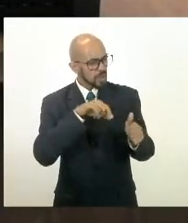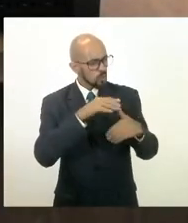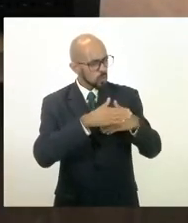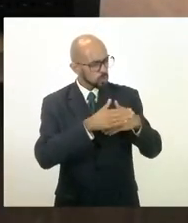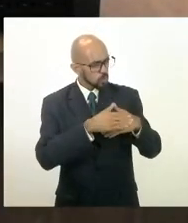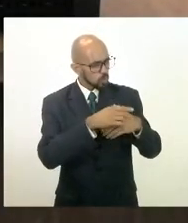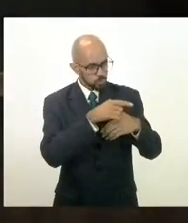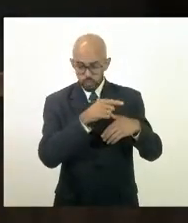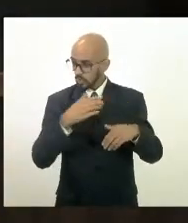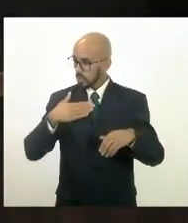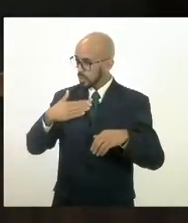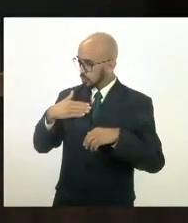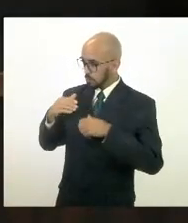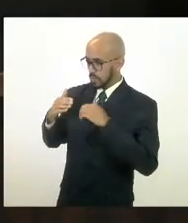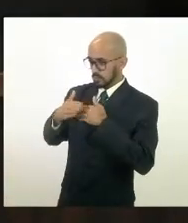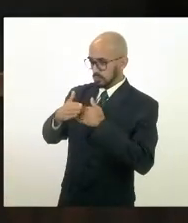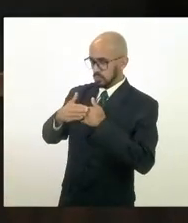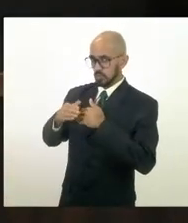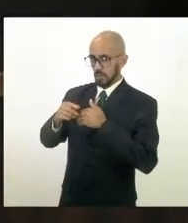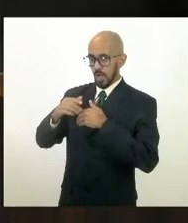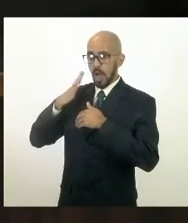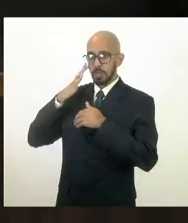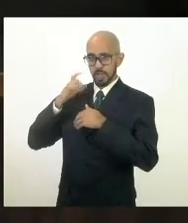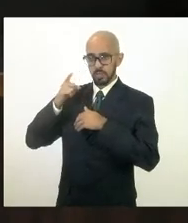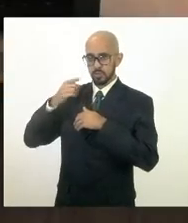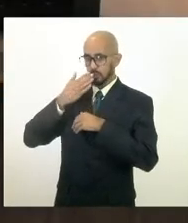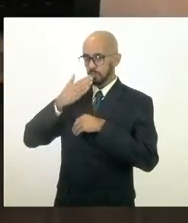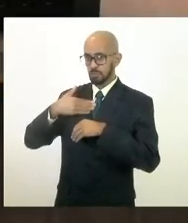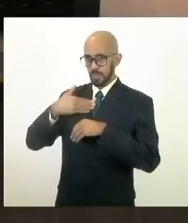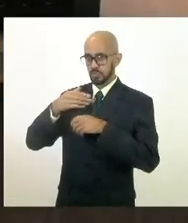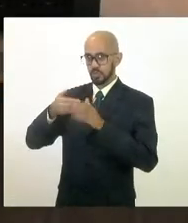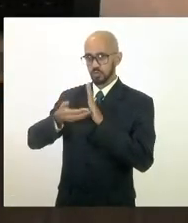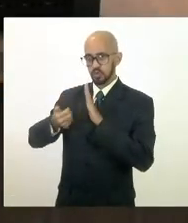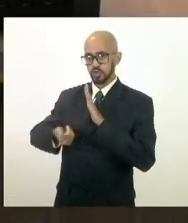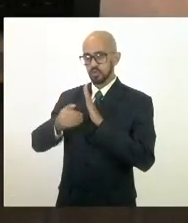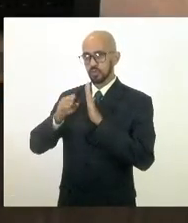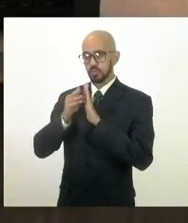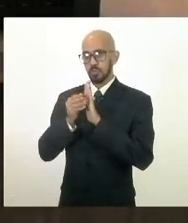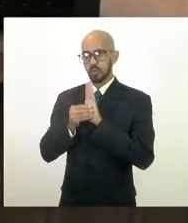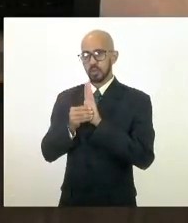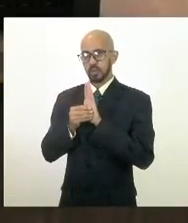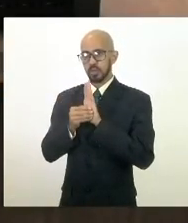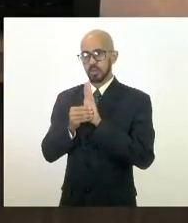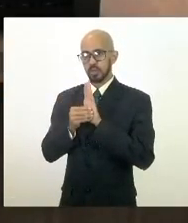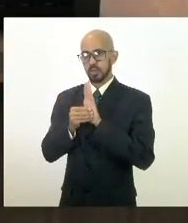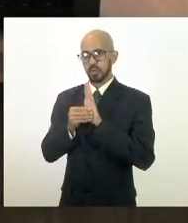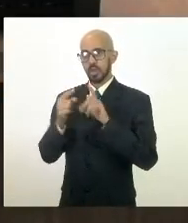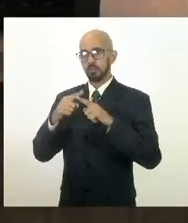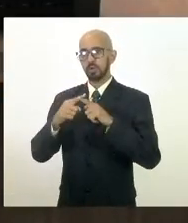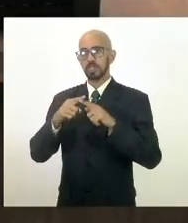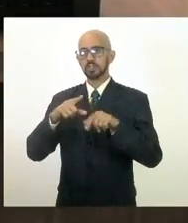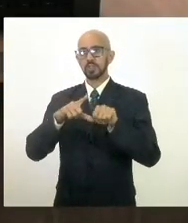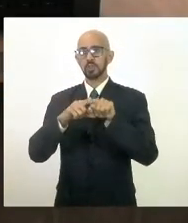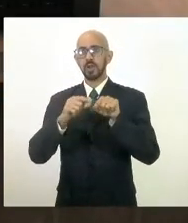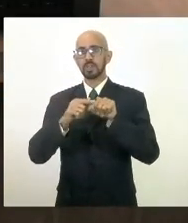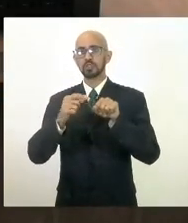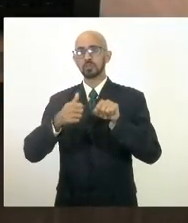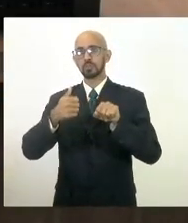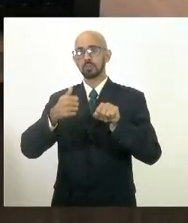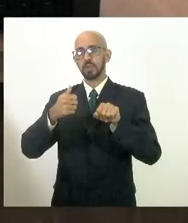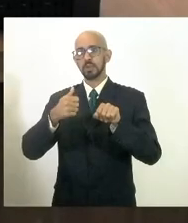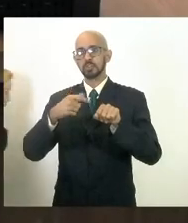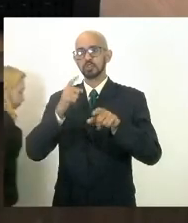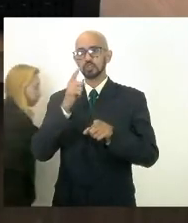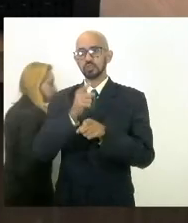ok amanhã a vossa excelência pede a retirada e eu retiro porque já tem no artigo primeiro a gente descobriu que em